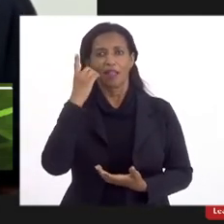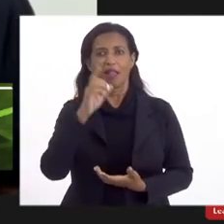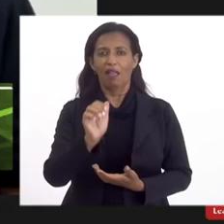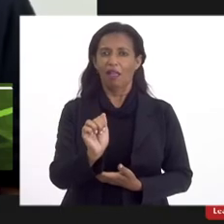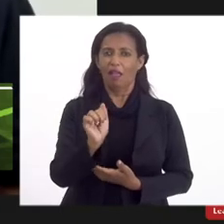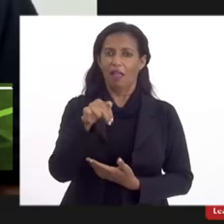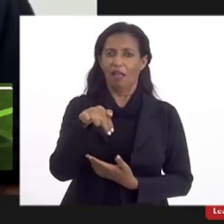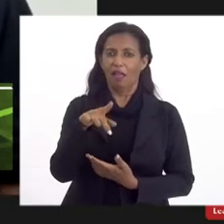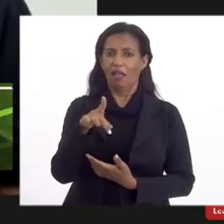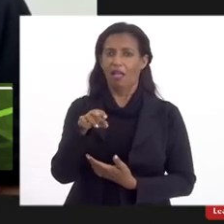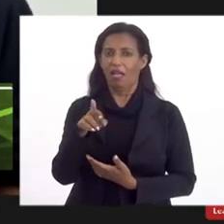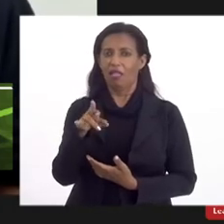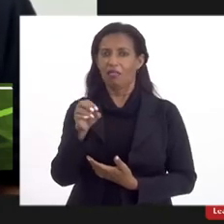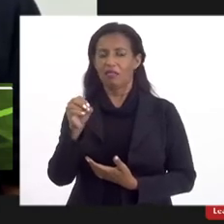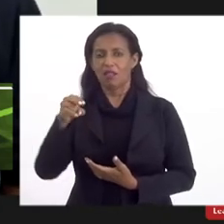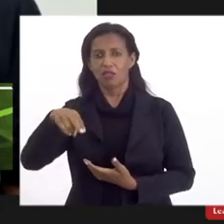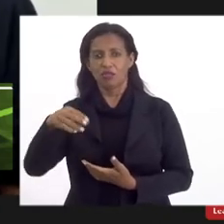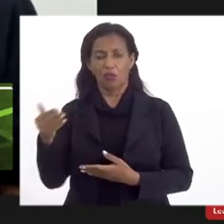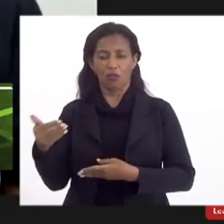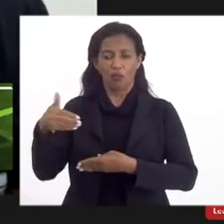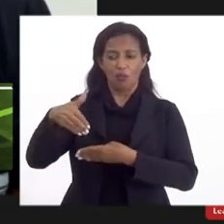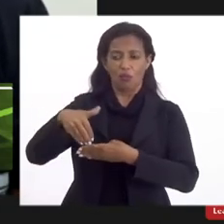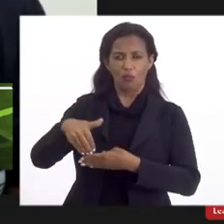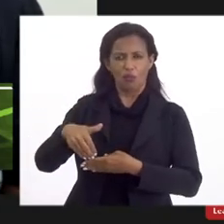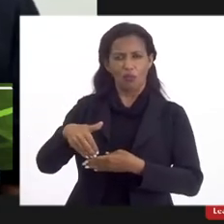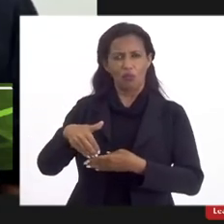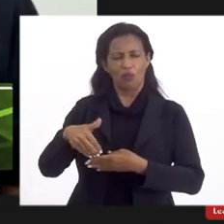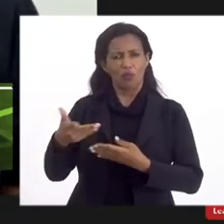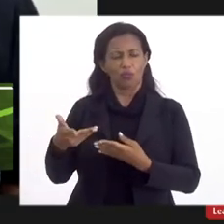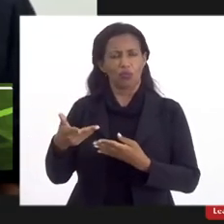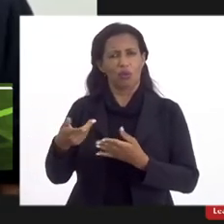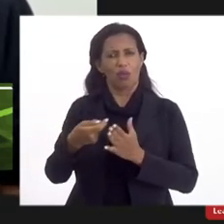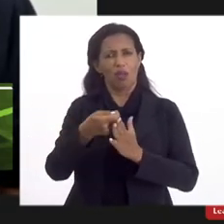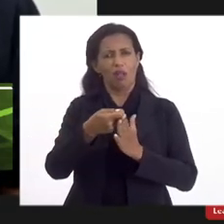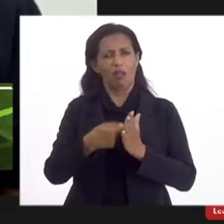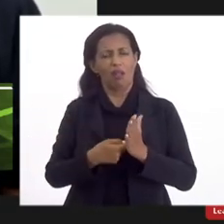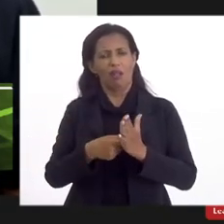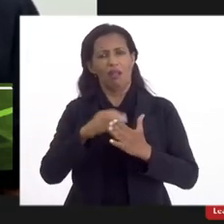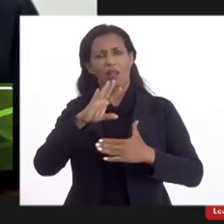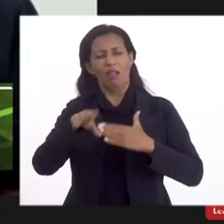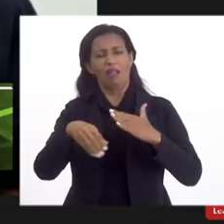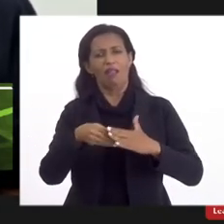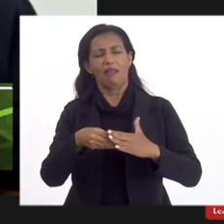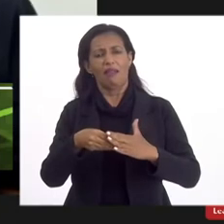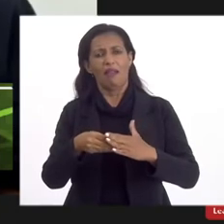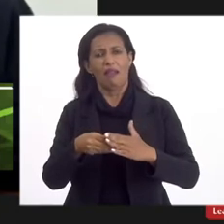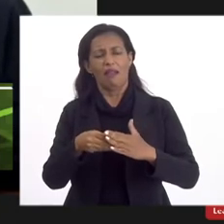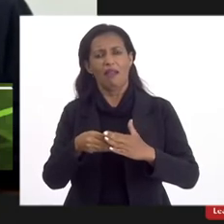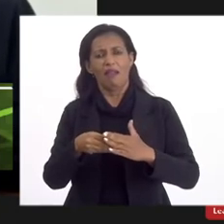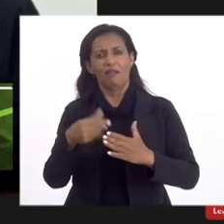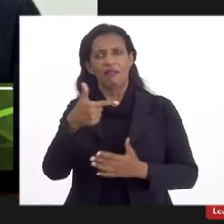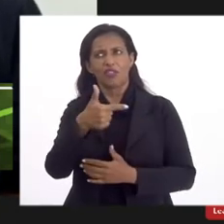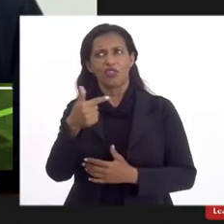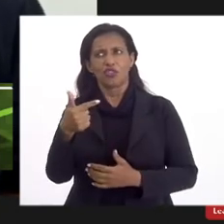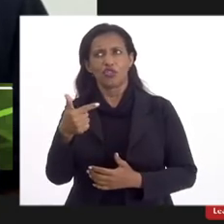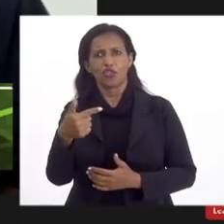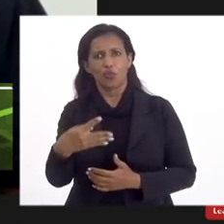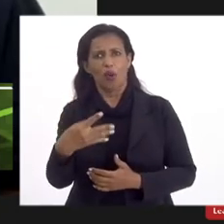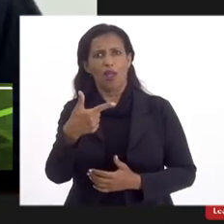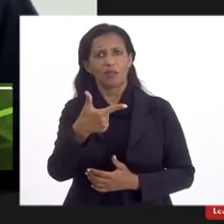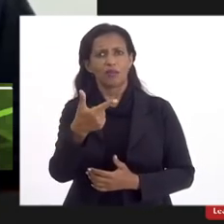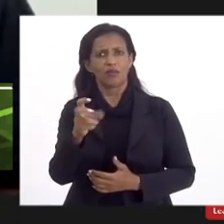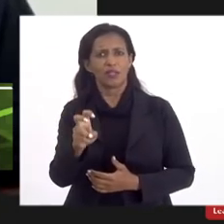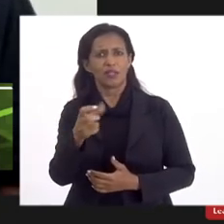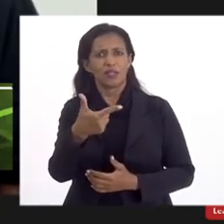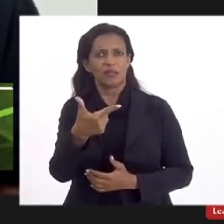Moraes voltou com a lista trips com as emendas aditivas 24 25 26